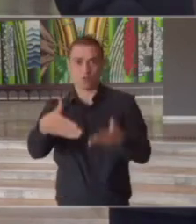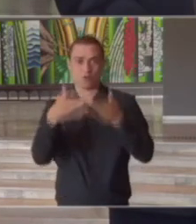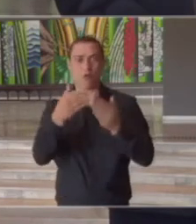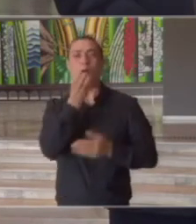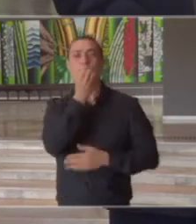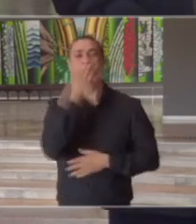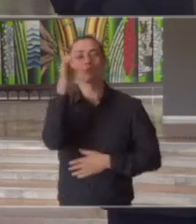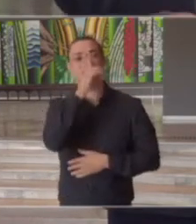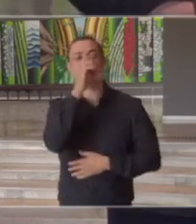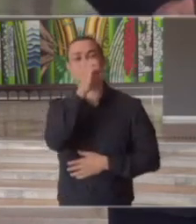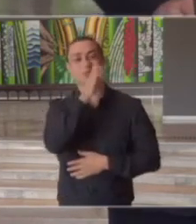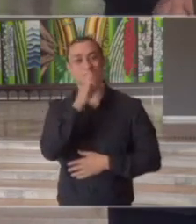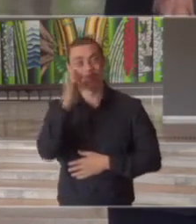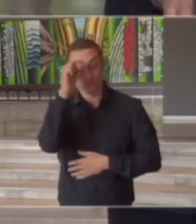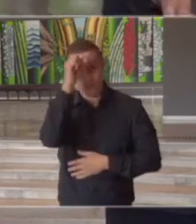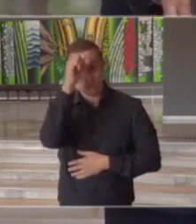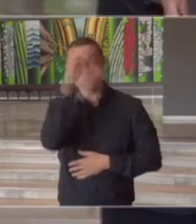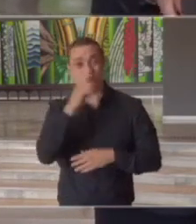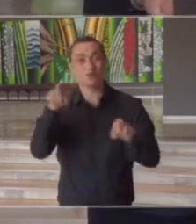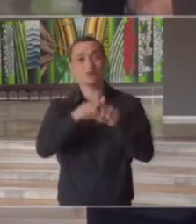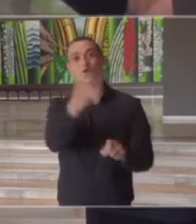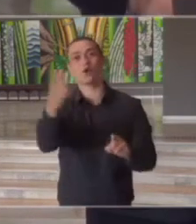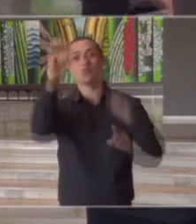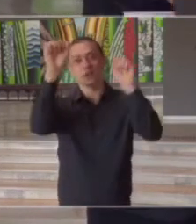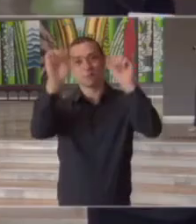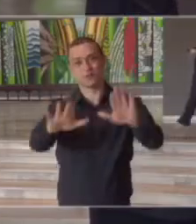bom fim de semana a todos fiquem com Deus muito obrigado